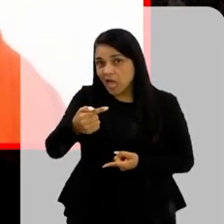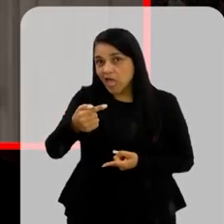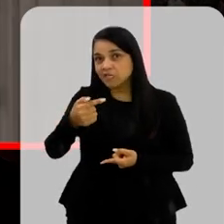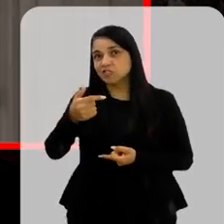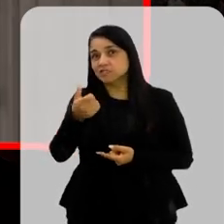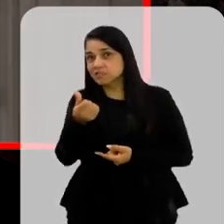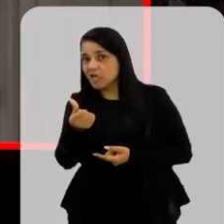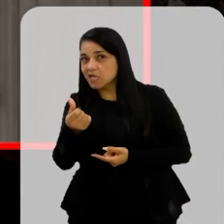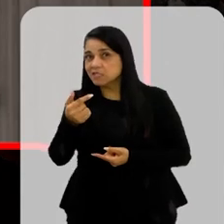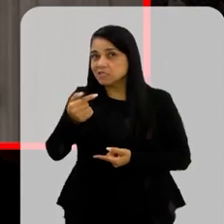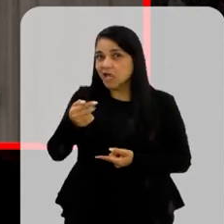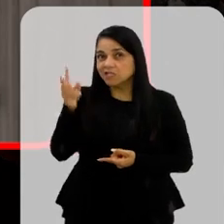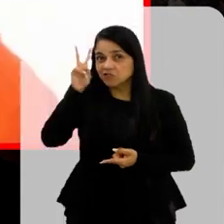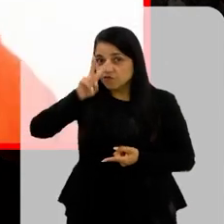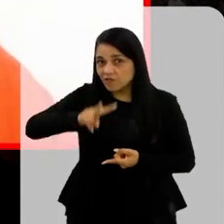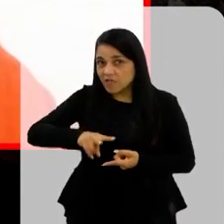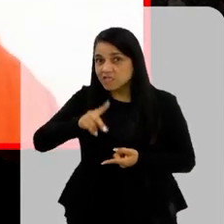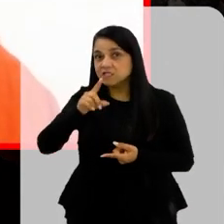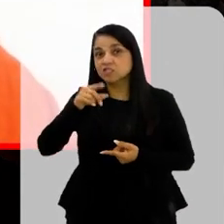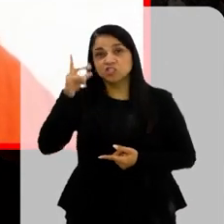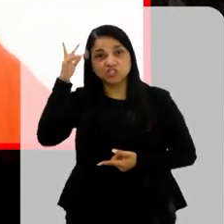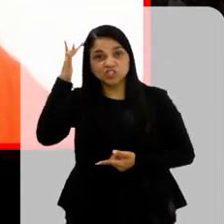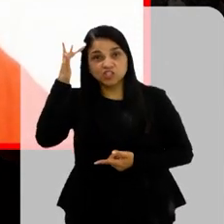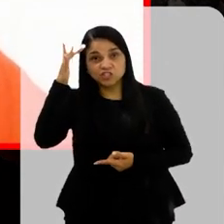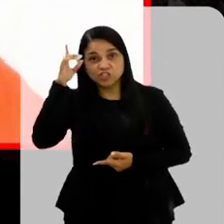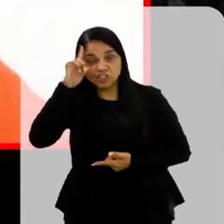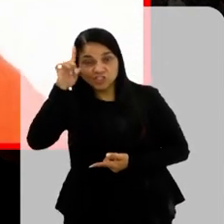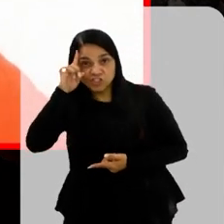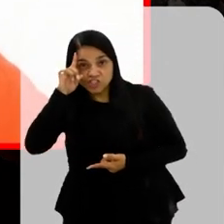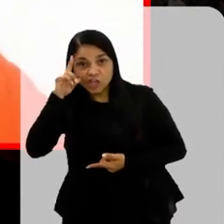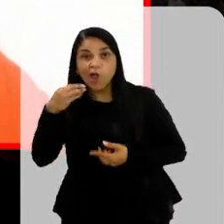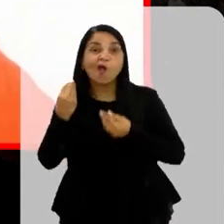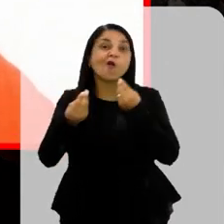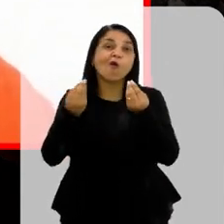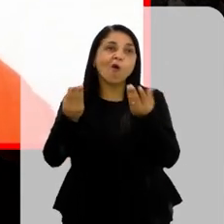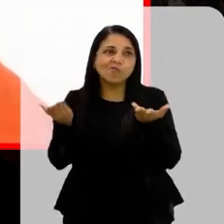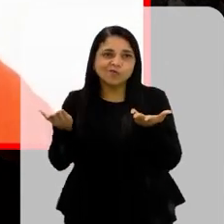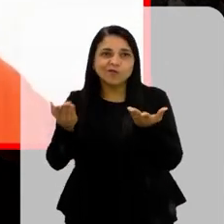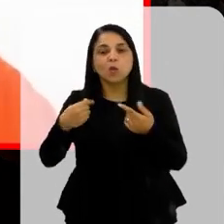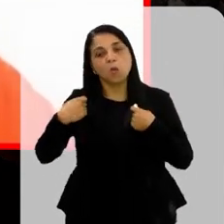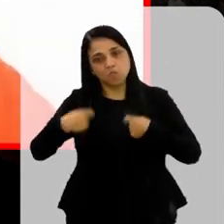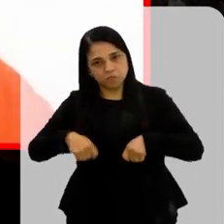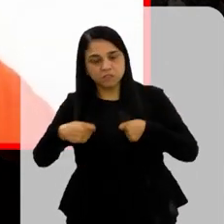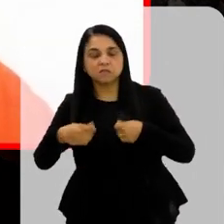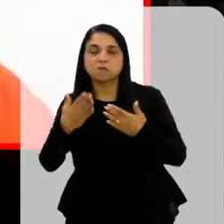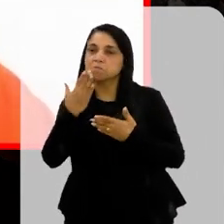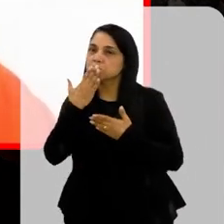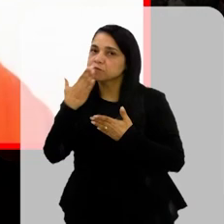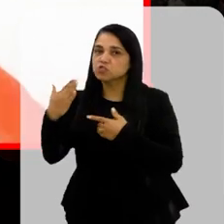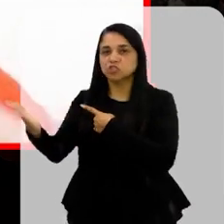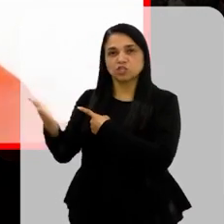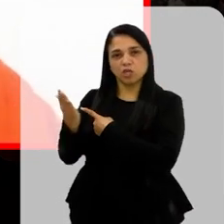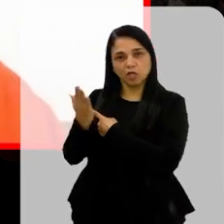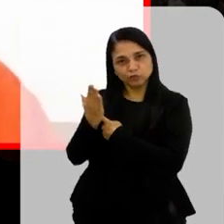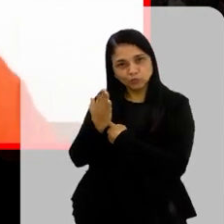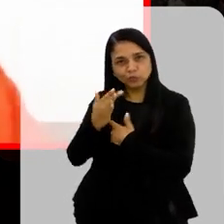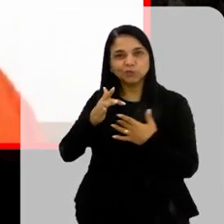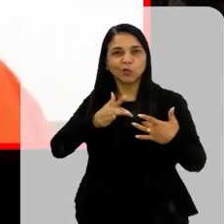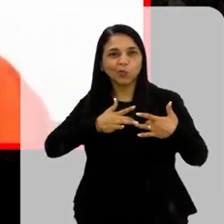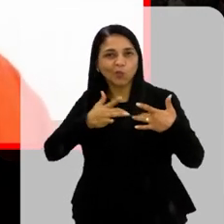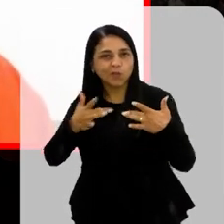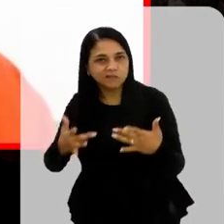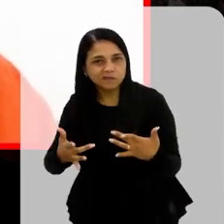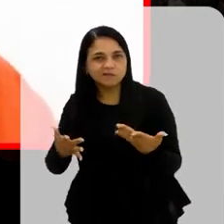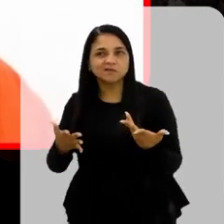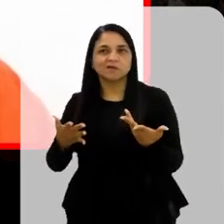aparelho Isso é surreal E aí eu tive Que ter outros recursos De doação Pessoas que eu recorri Que me